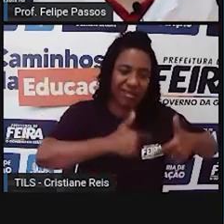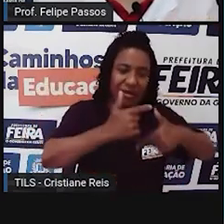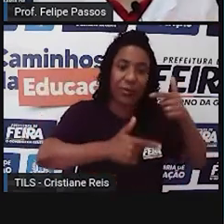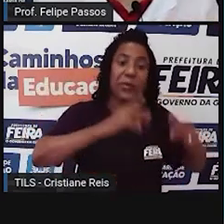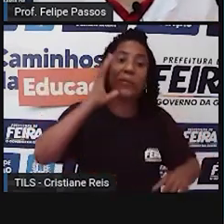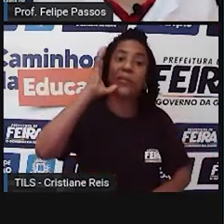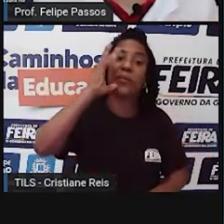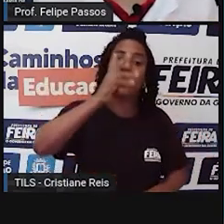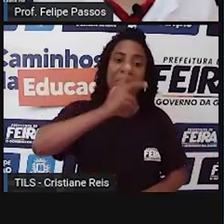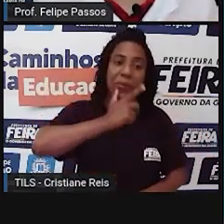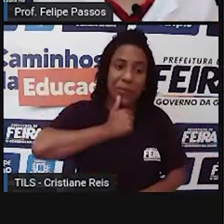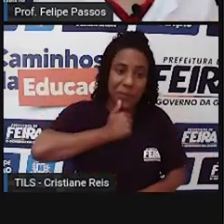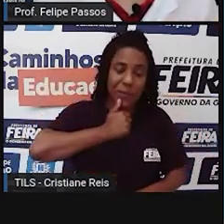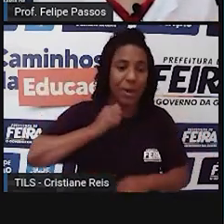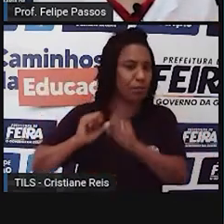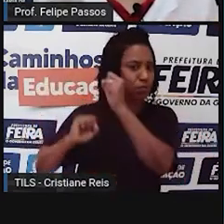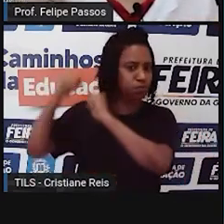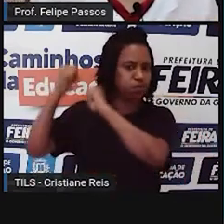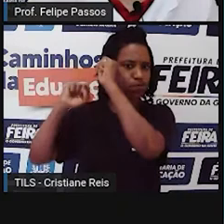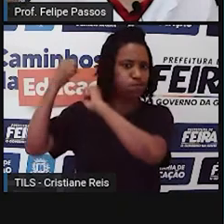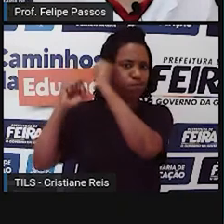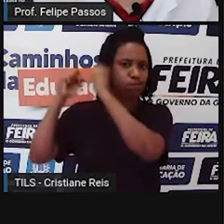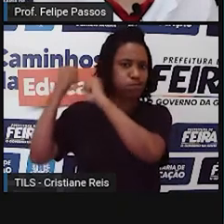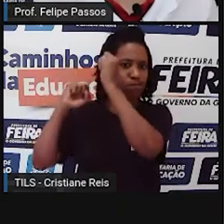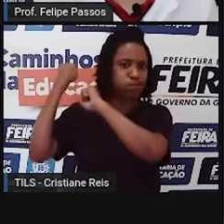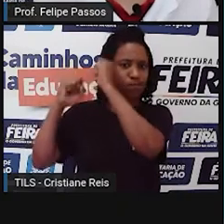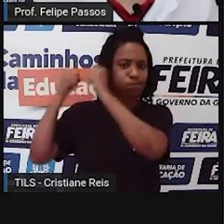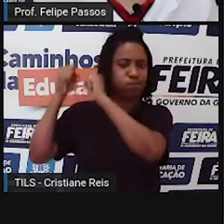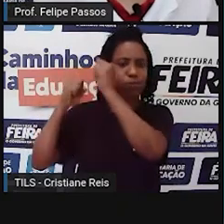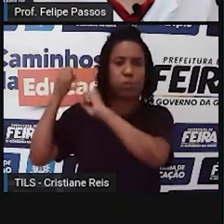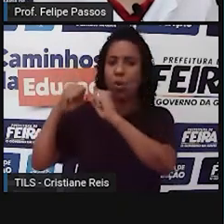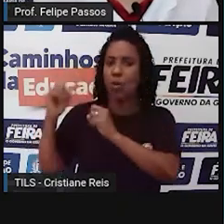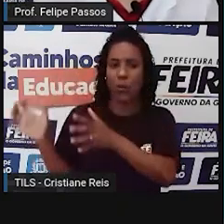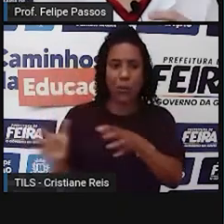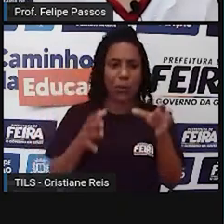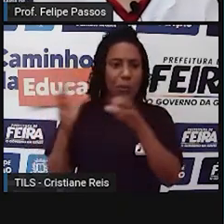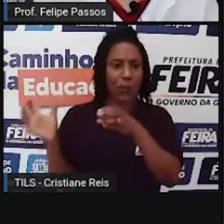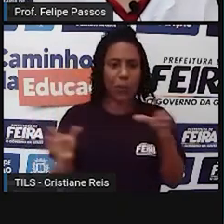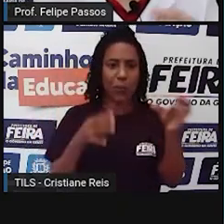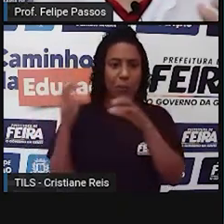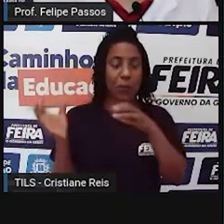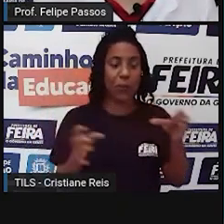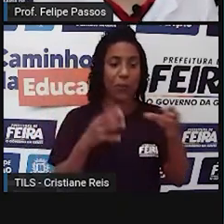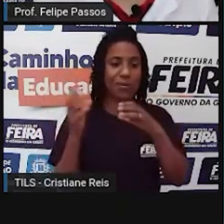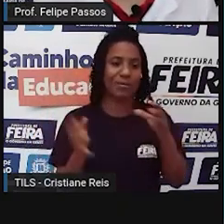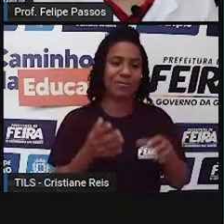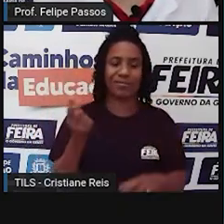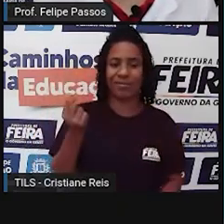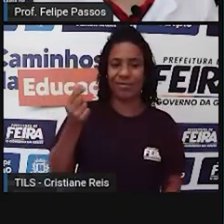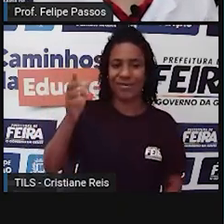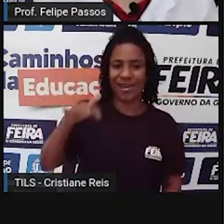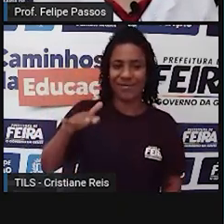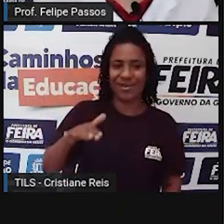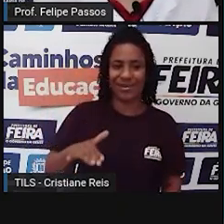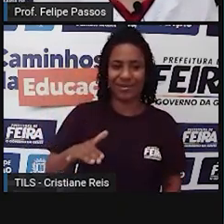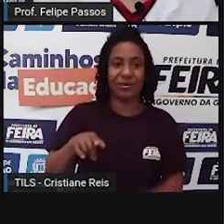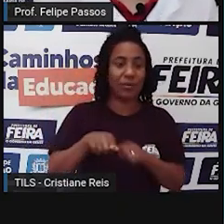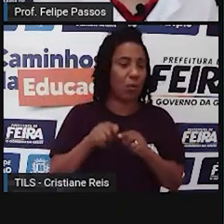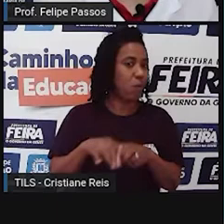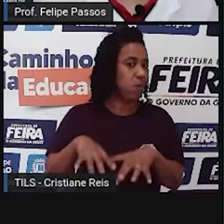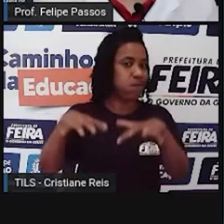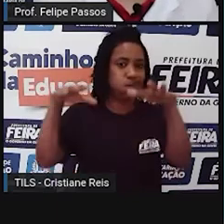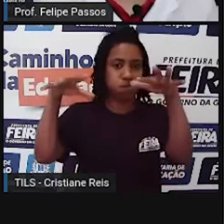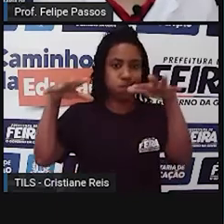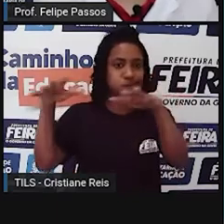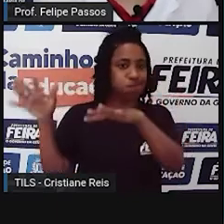Você produzir em larga escala, você acaba barateando algumas coisas, você acaba produzindo em maior quantidade do que um